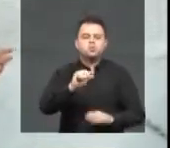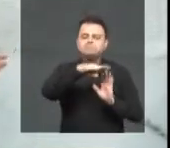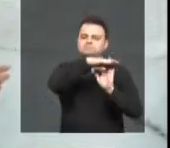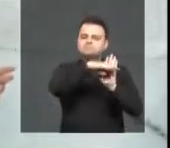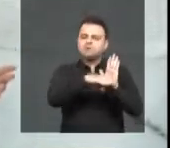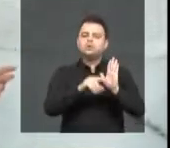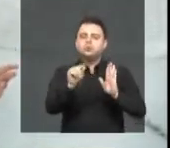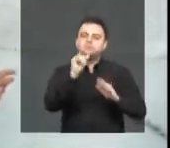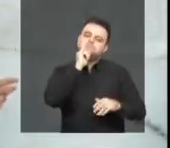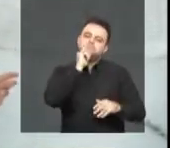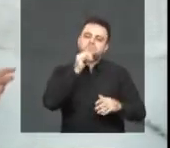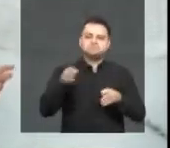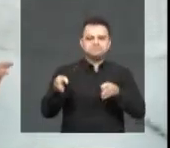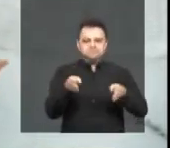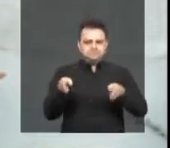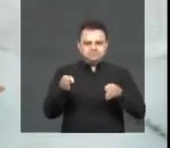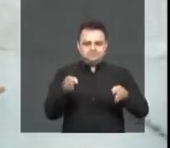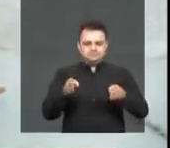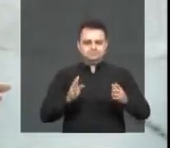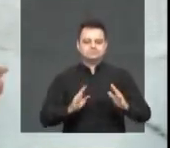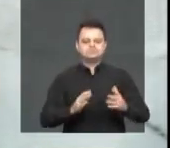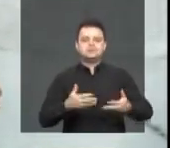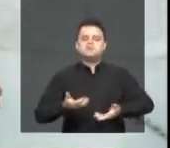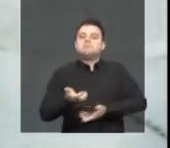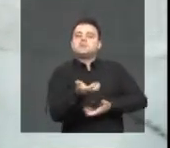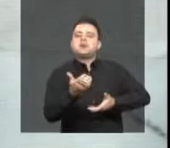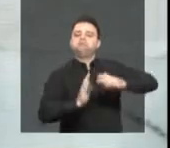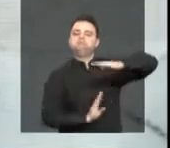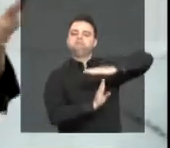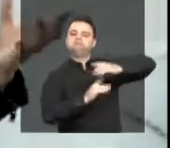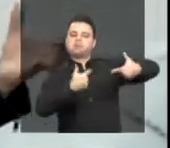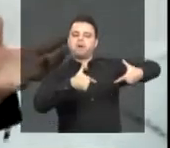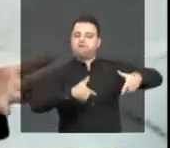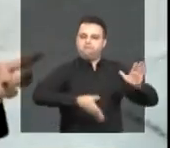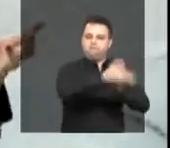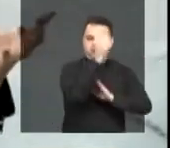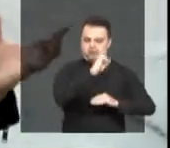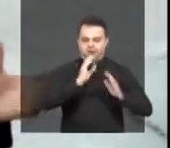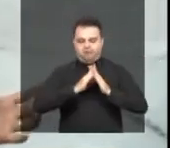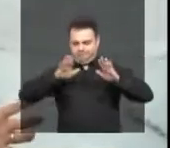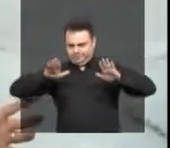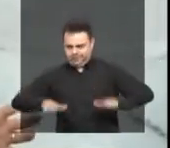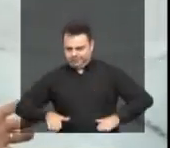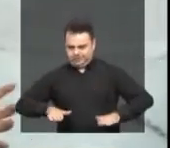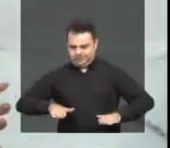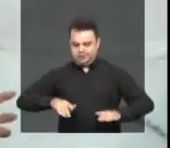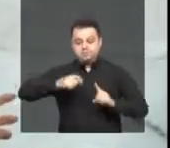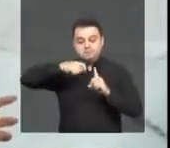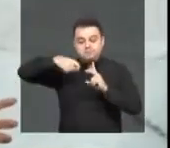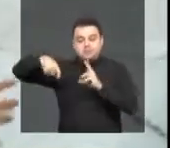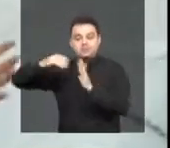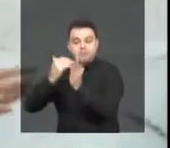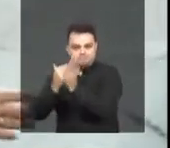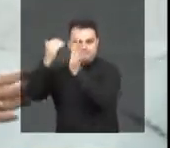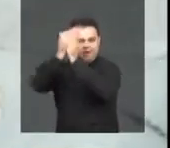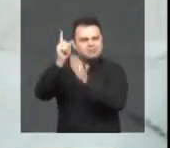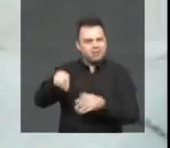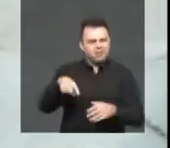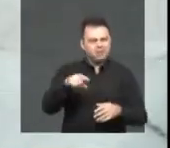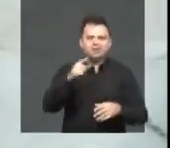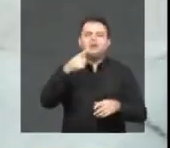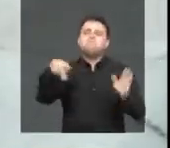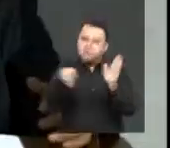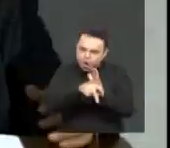prorrogação da licença maternidade para funcionários, para servidoras do município. Gostaria de mais